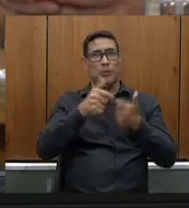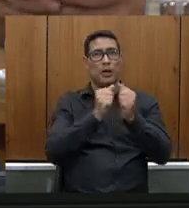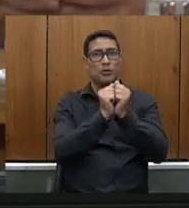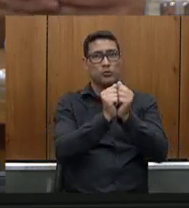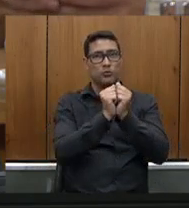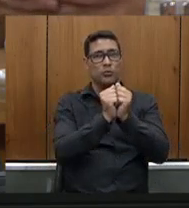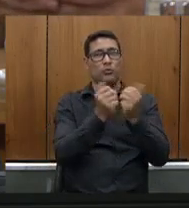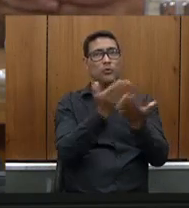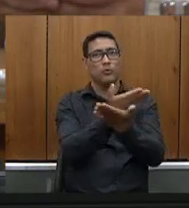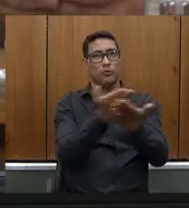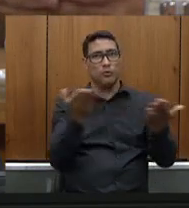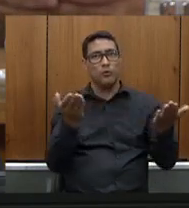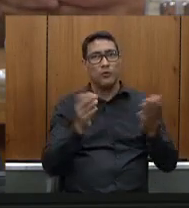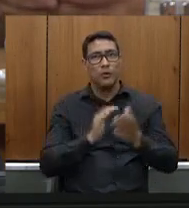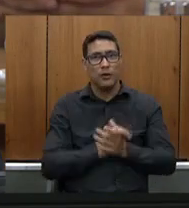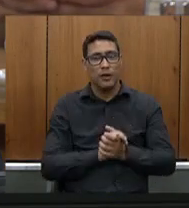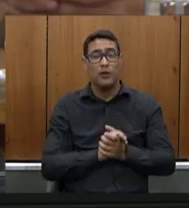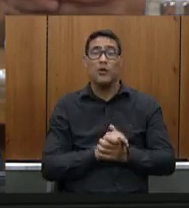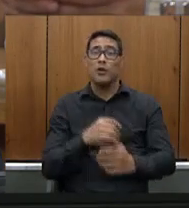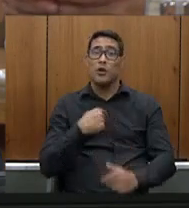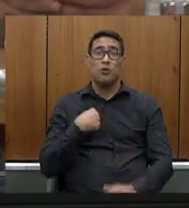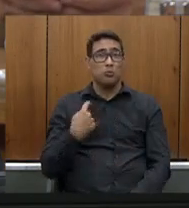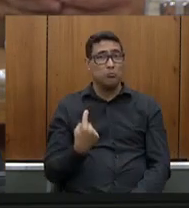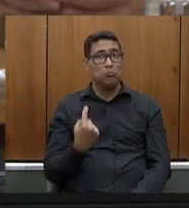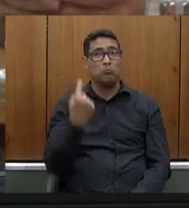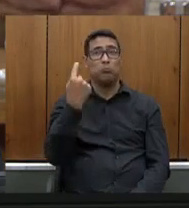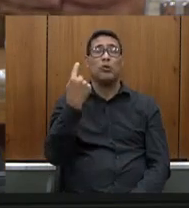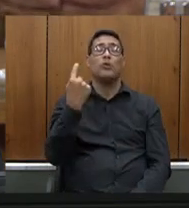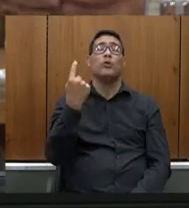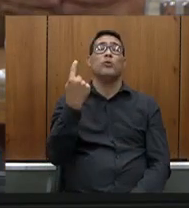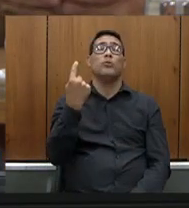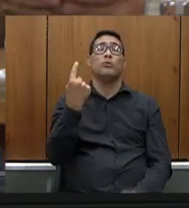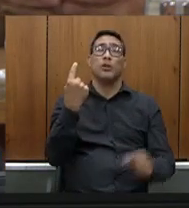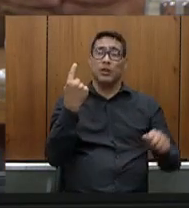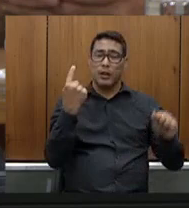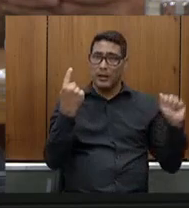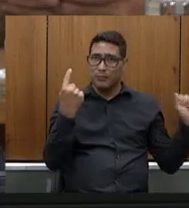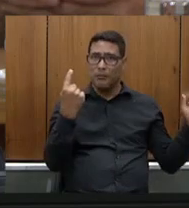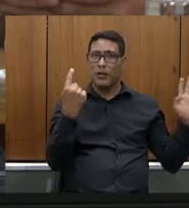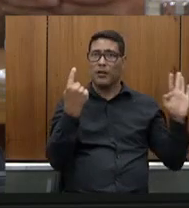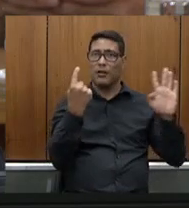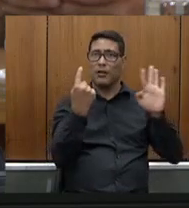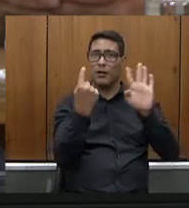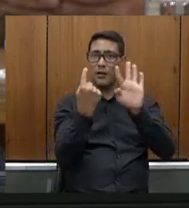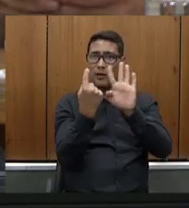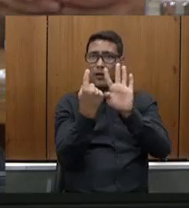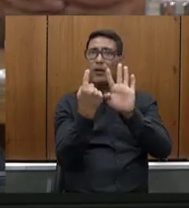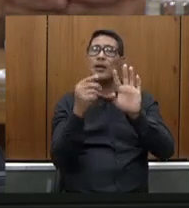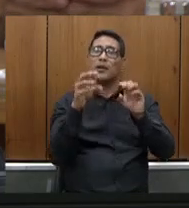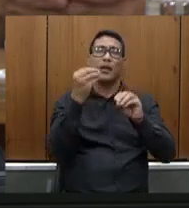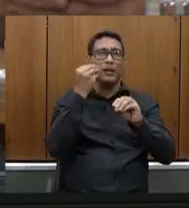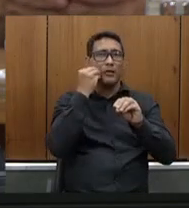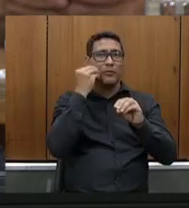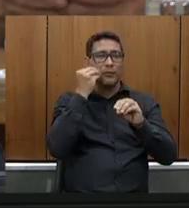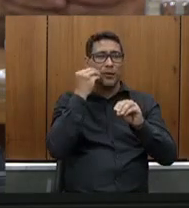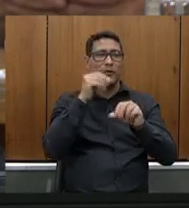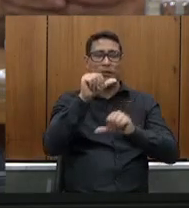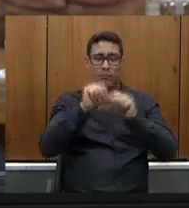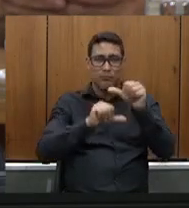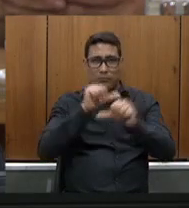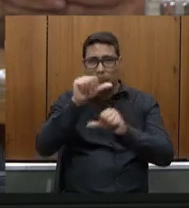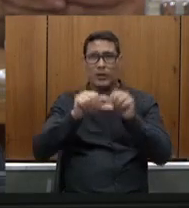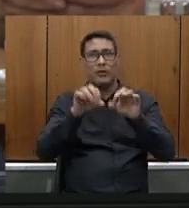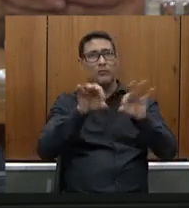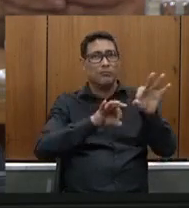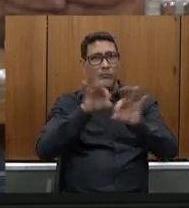apenas um dos servidores que está tentando mudar melhorar ainda mais a saúde